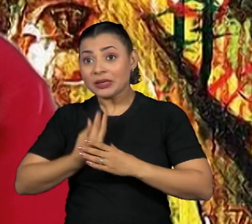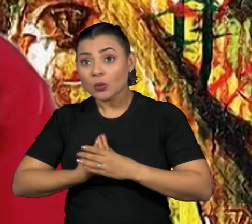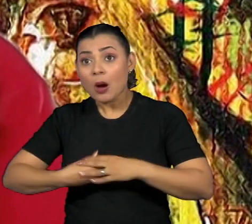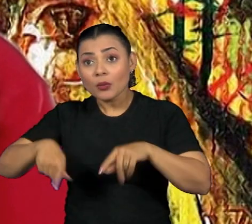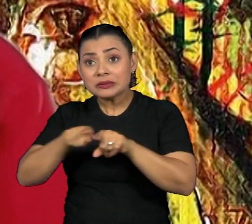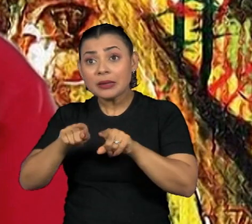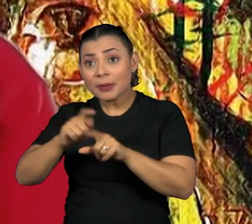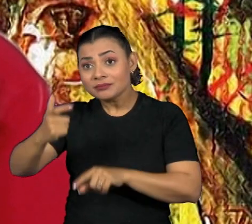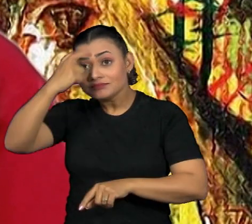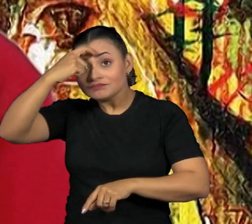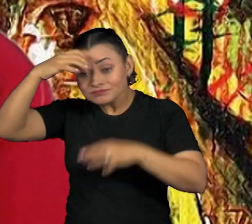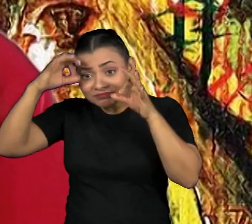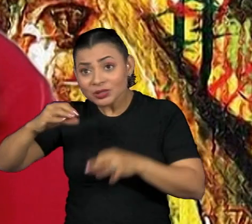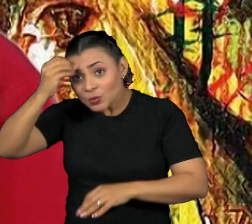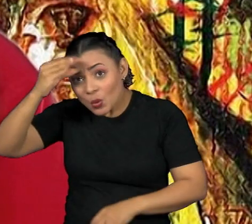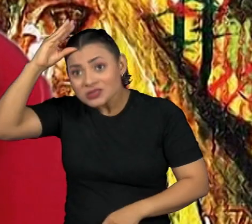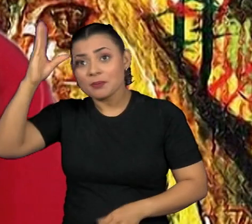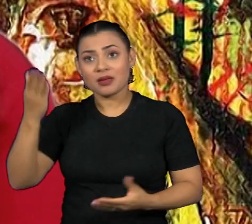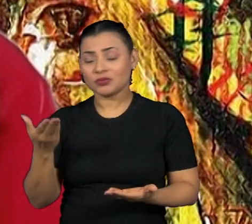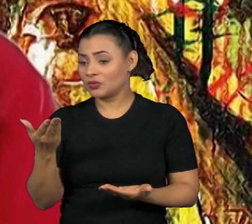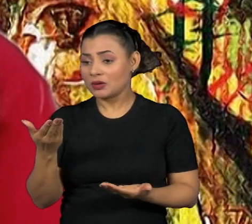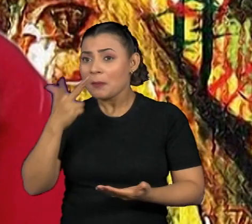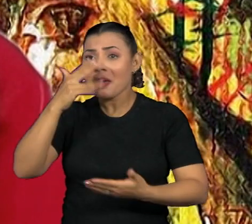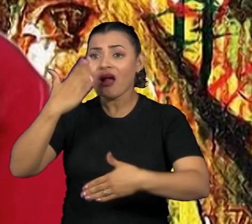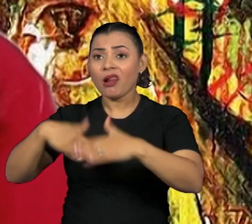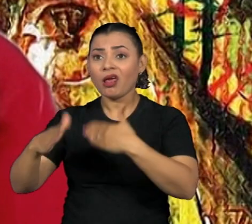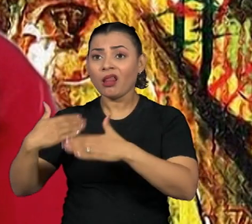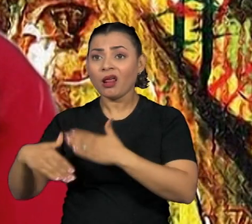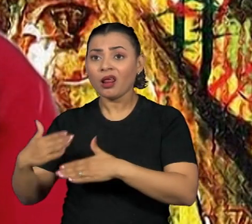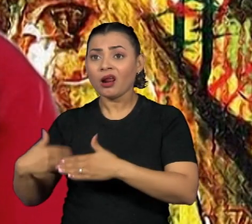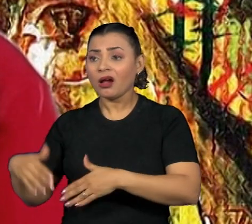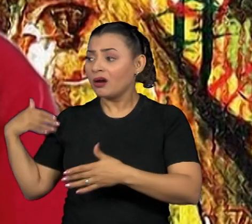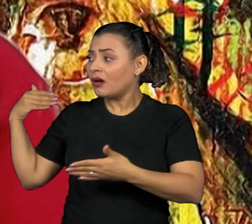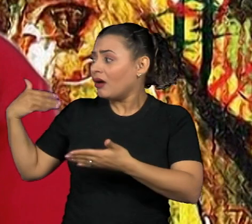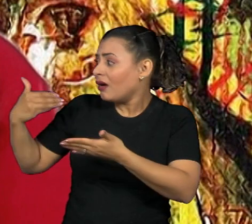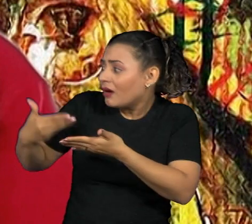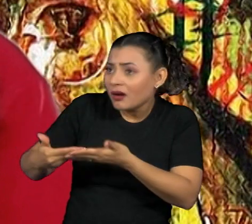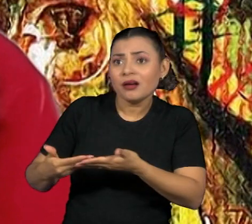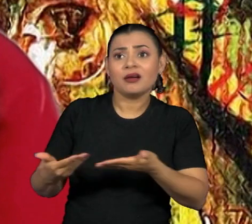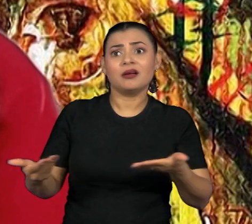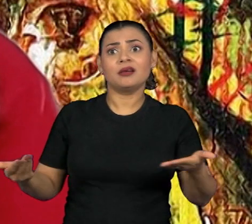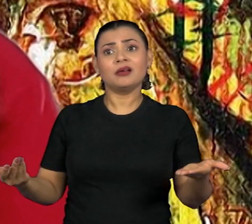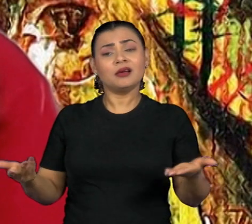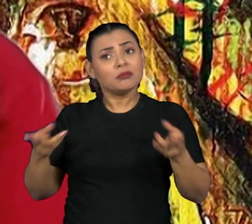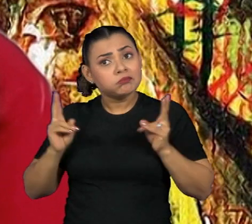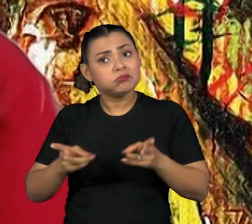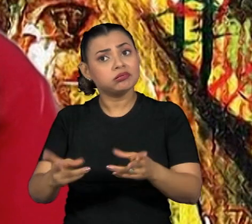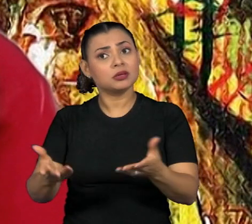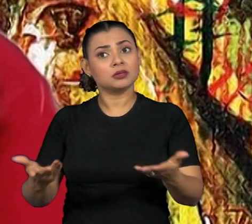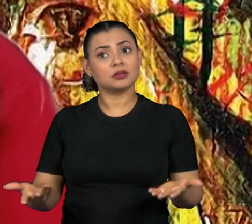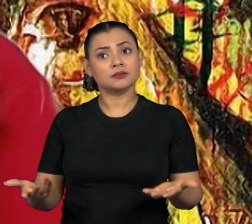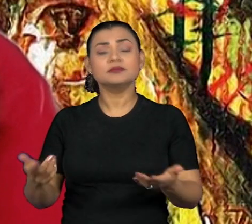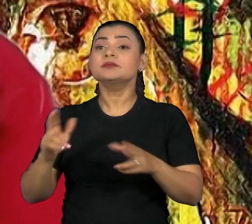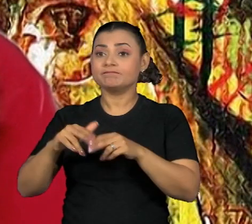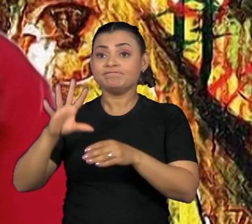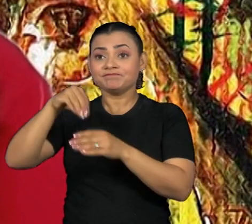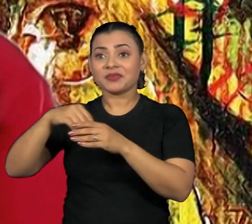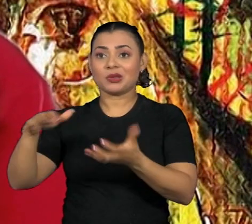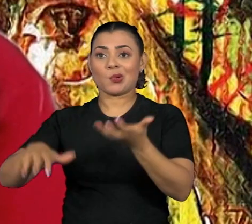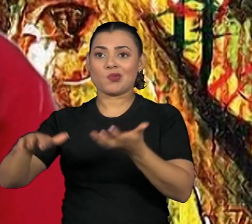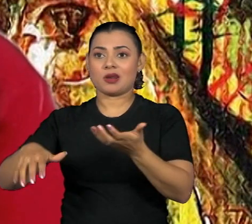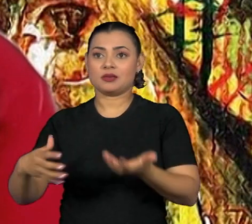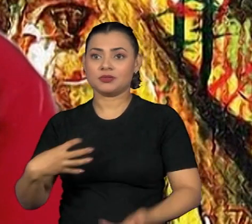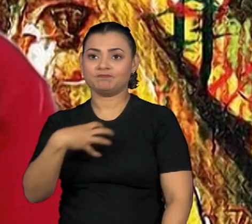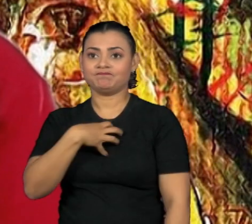corporal, mental, diante de tanto retrocesso ao qual nós estamos passando, vindo de ataques de dentro do Congresso